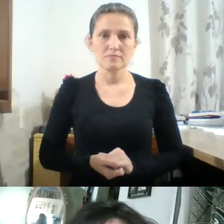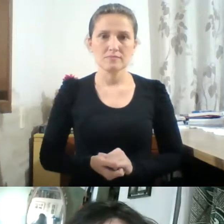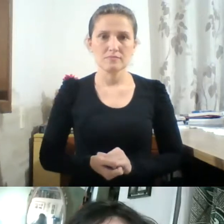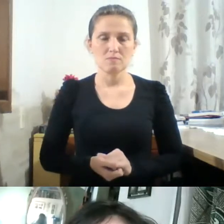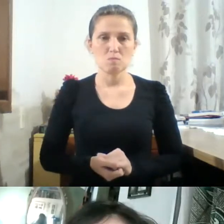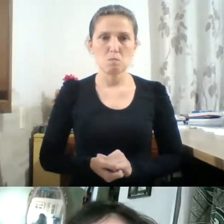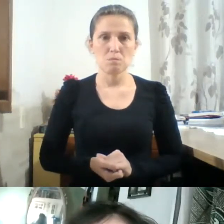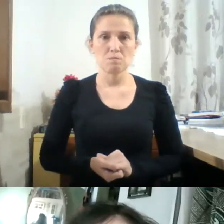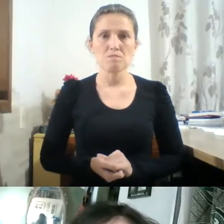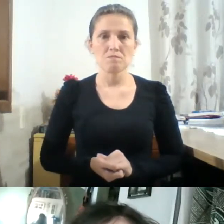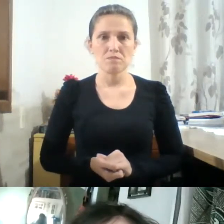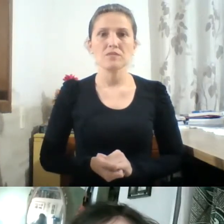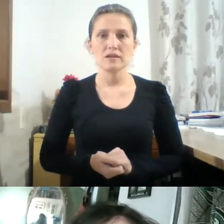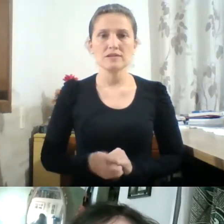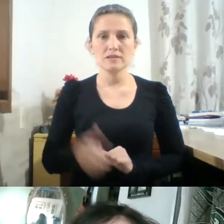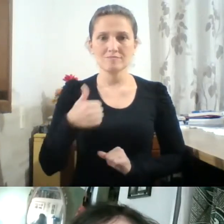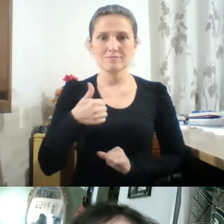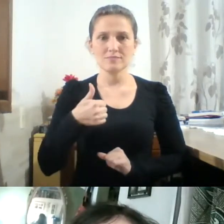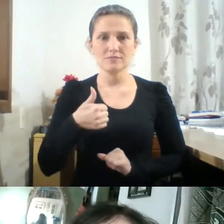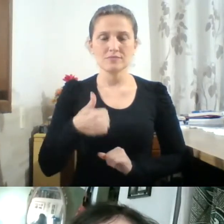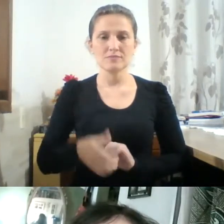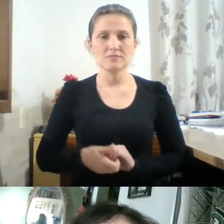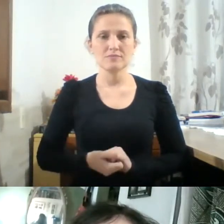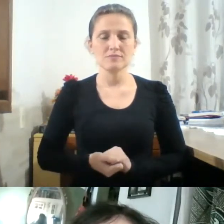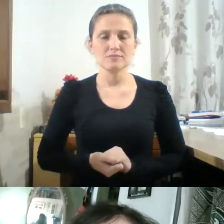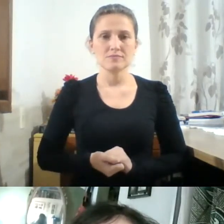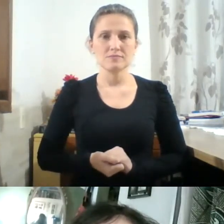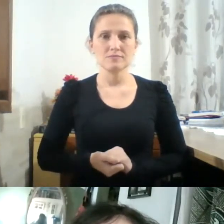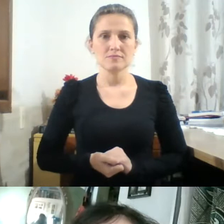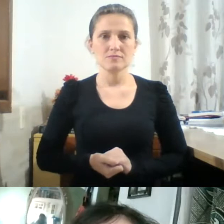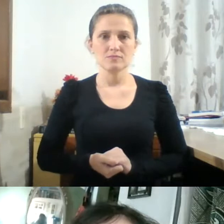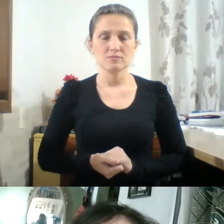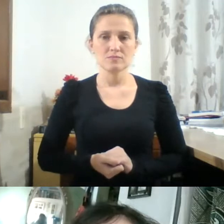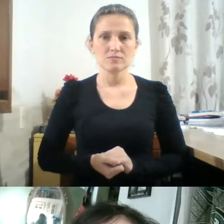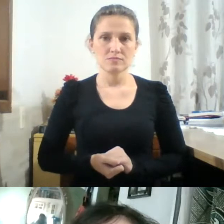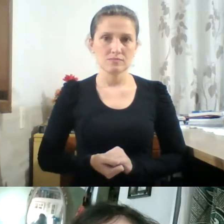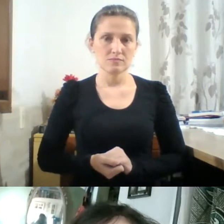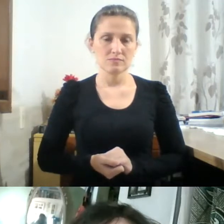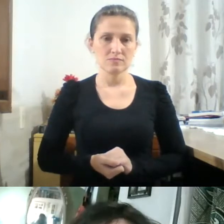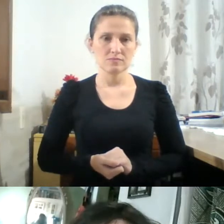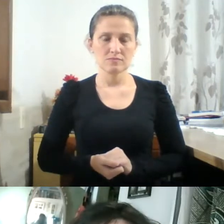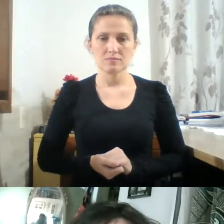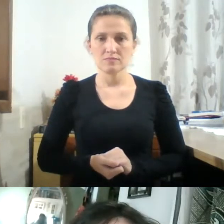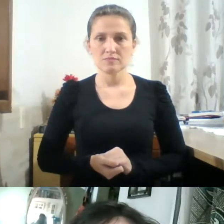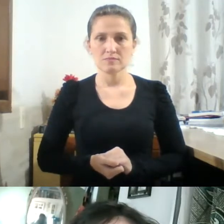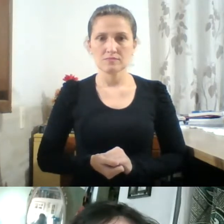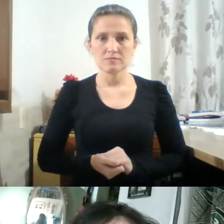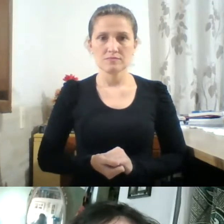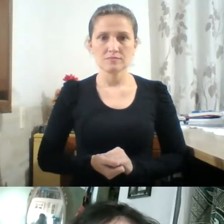Isso, a Juliana é a intérprete. Juliana e a Lucila na primeira... Está gravando? Está